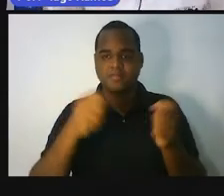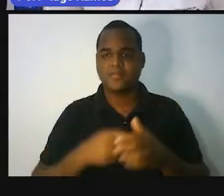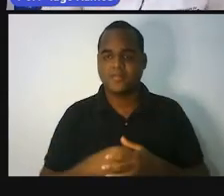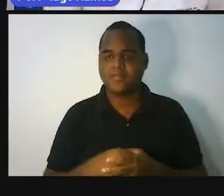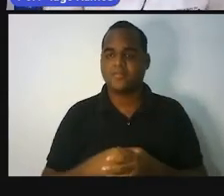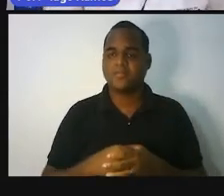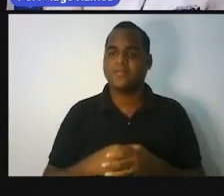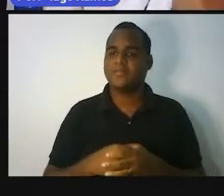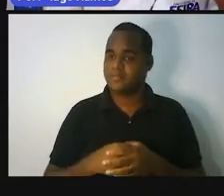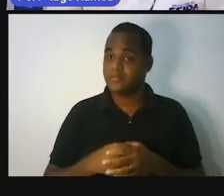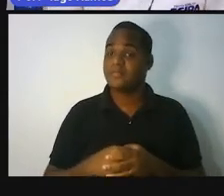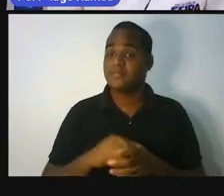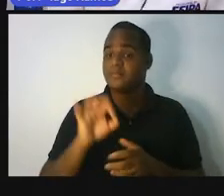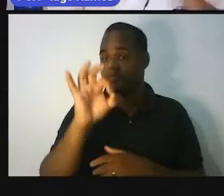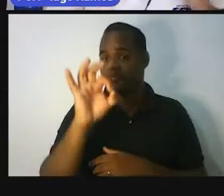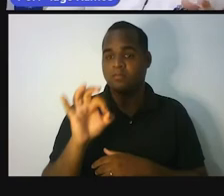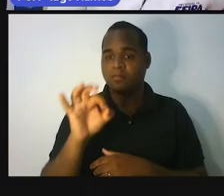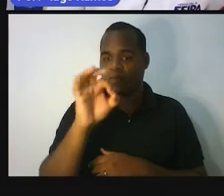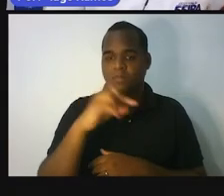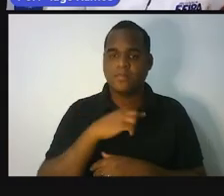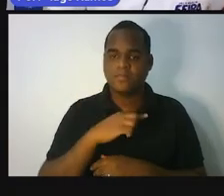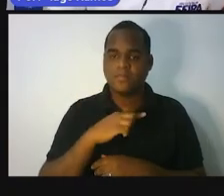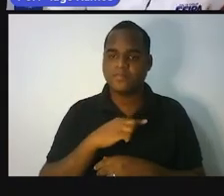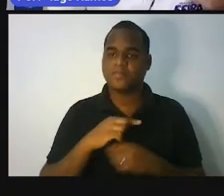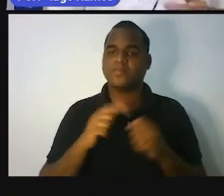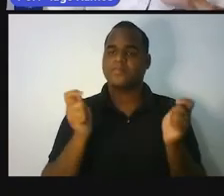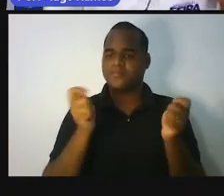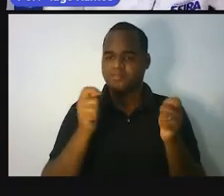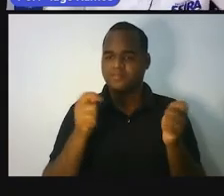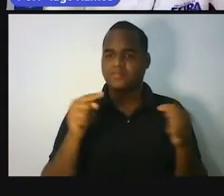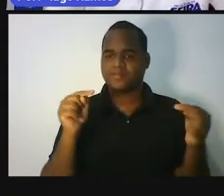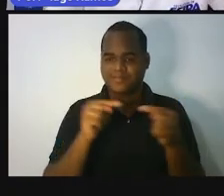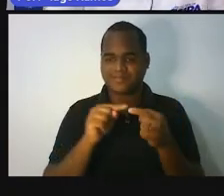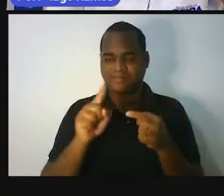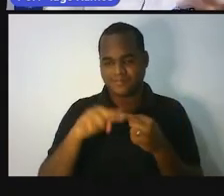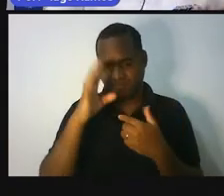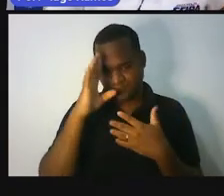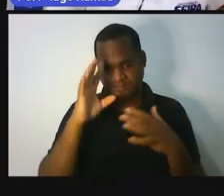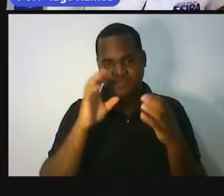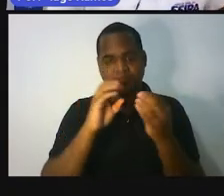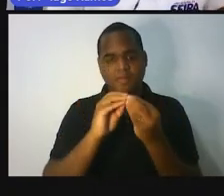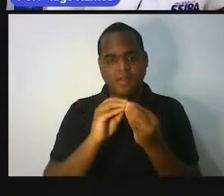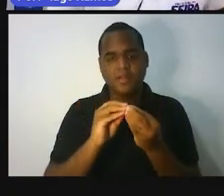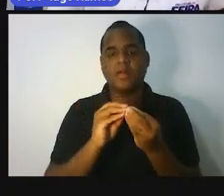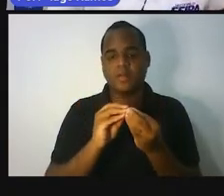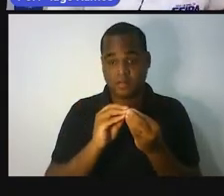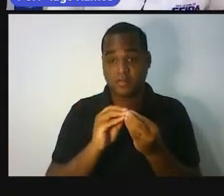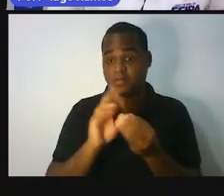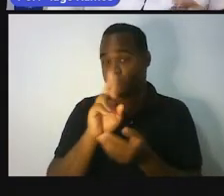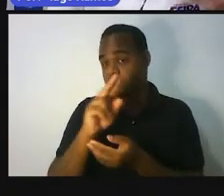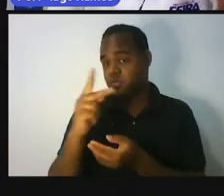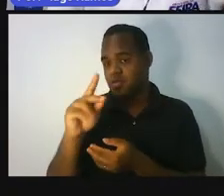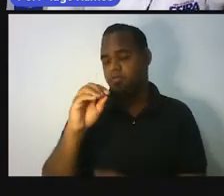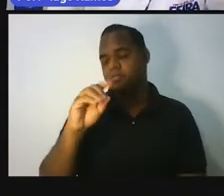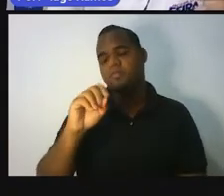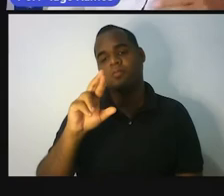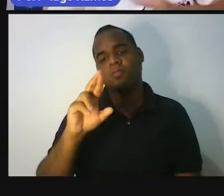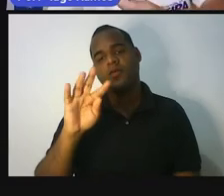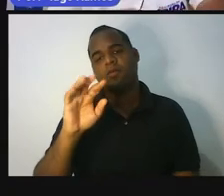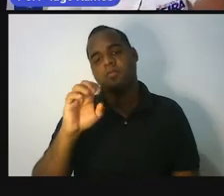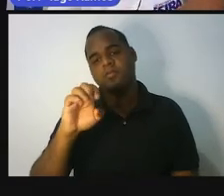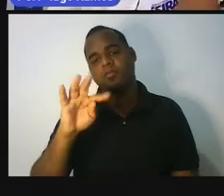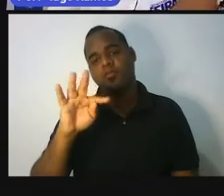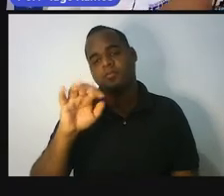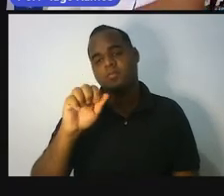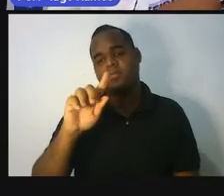porcentagem. Tá, professor, entendi. Já sei. Já entendi aí o que é significa porcentagem. Mas qual é a